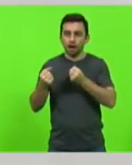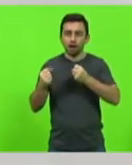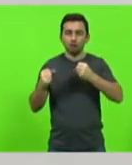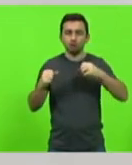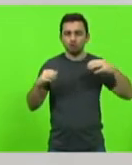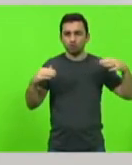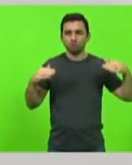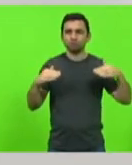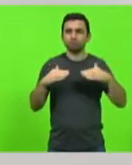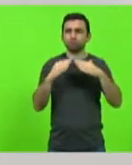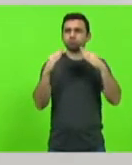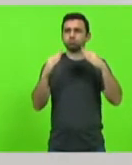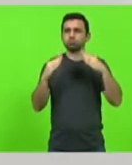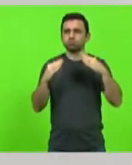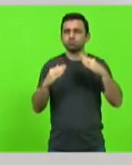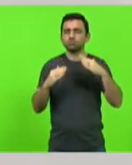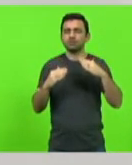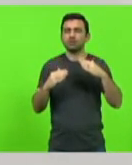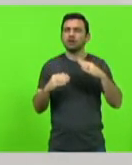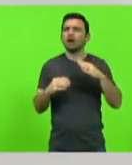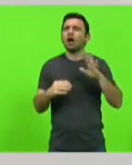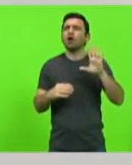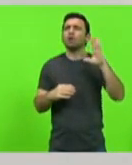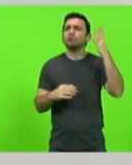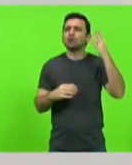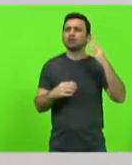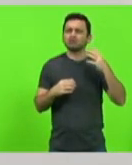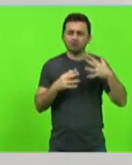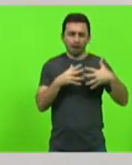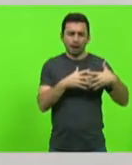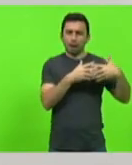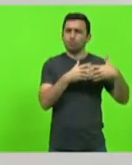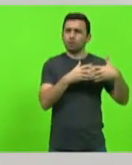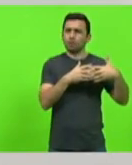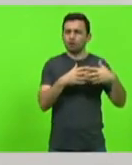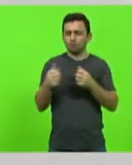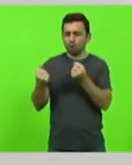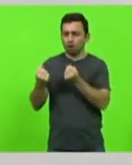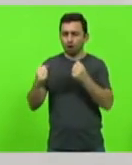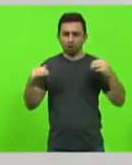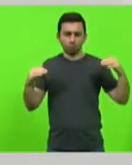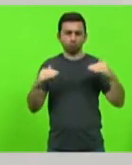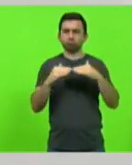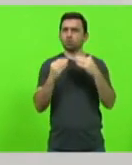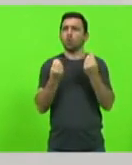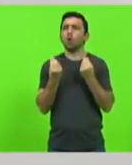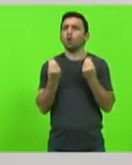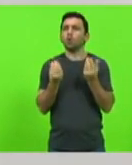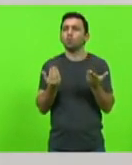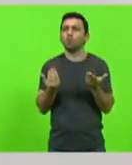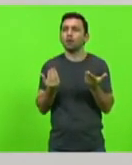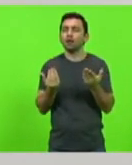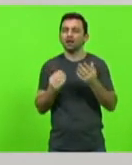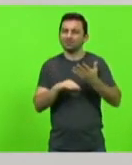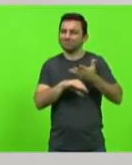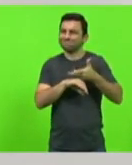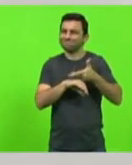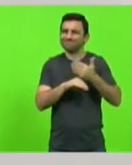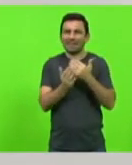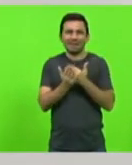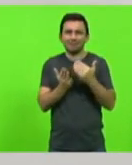E o que acontece para que um caminhão bata de frente com o veículo excesso de velocidade,